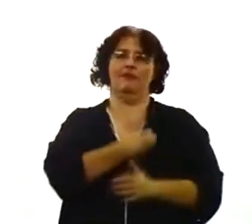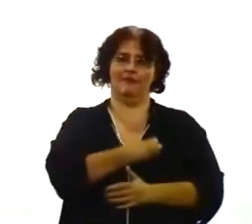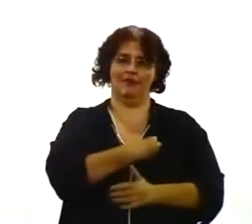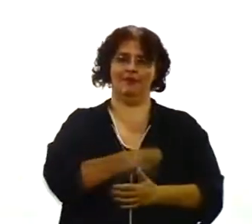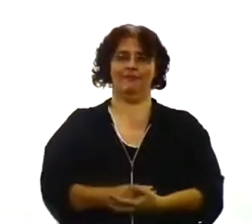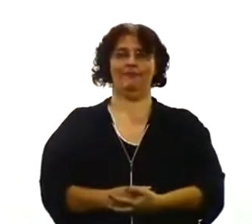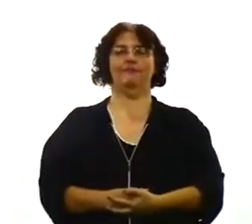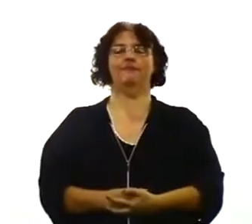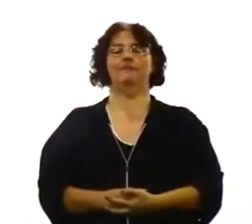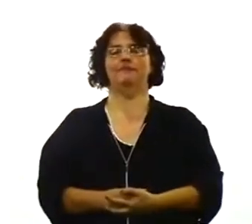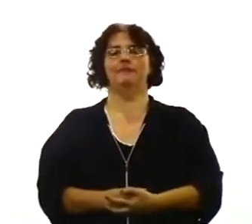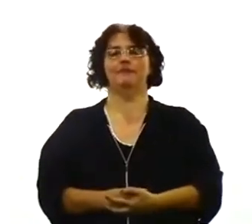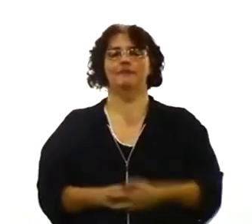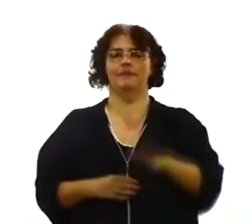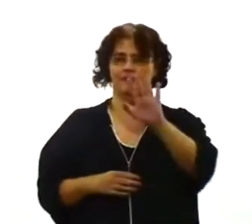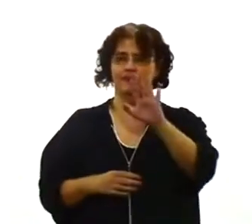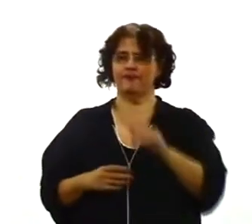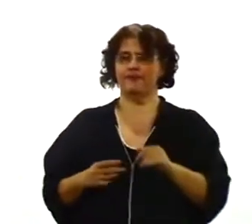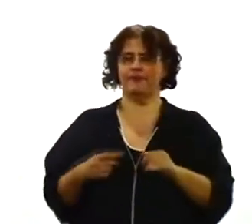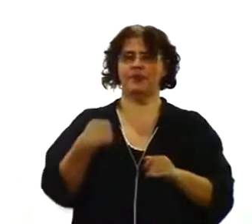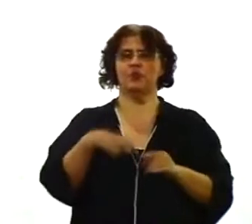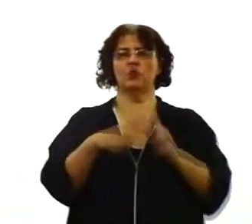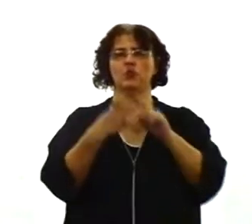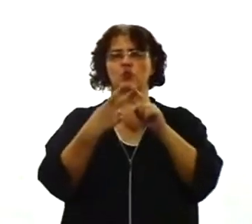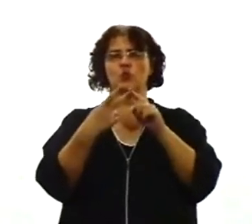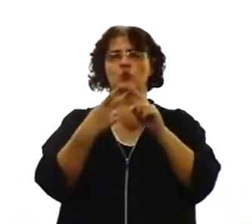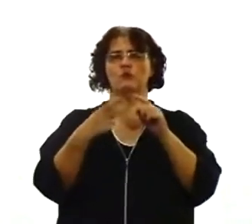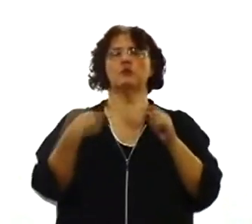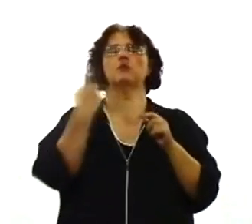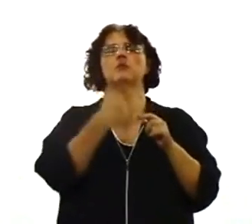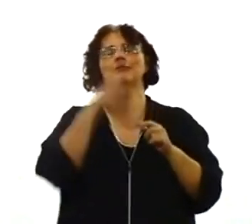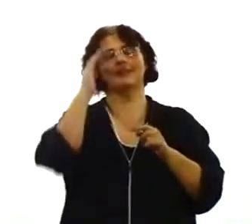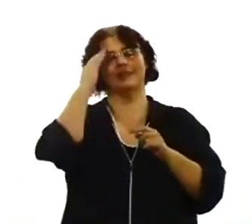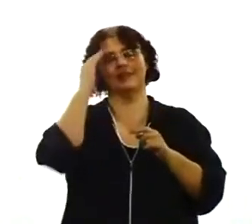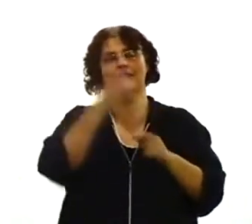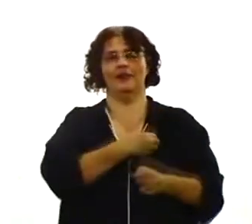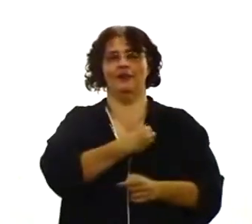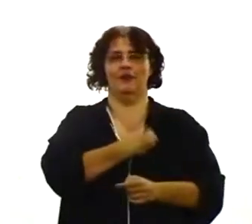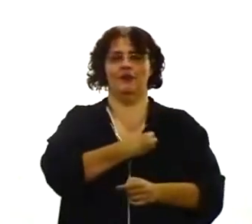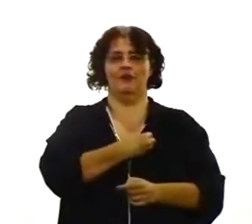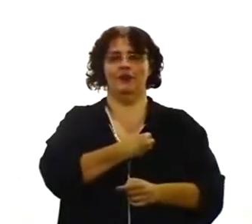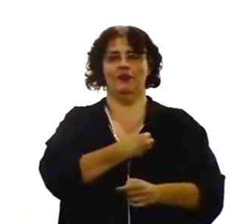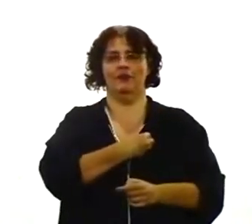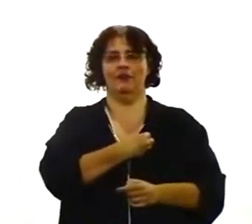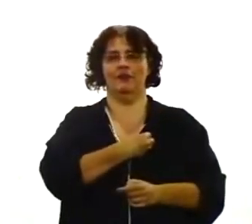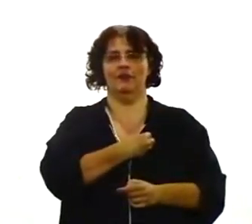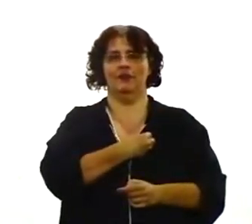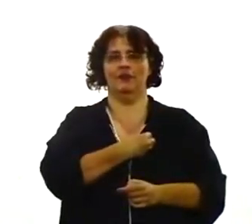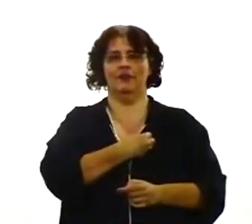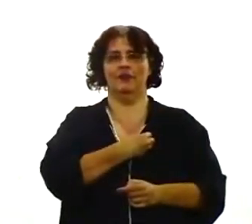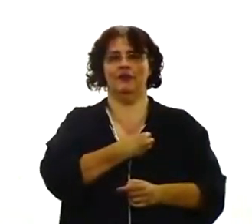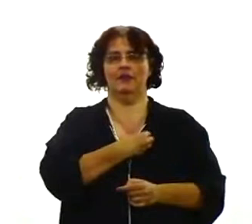Porque tem duas maneiras de compreender vida. Uma delas é a palavra grega bio. Bio. De